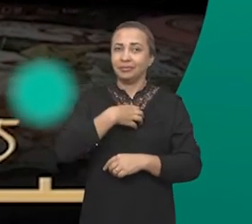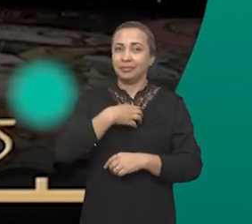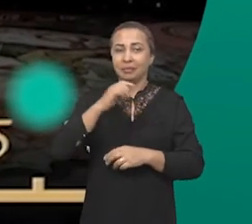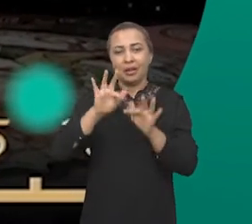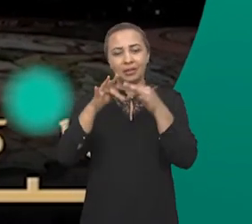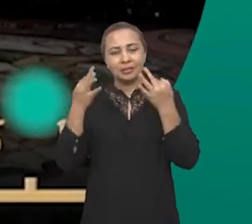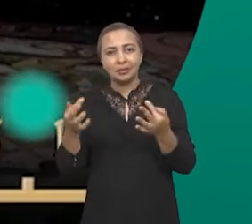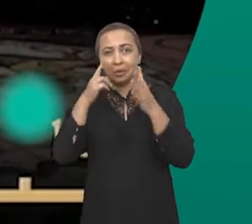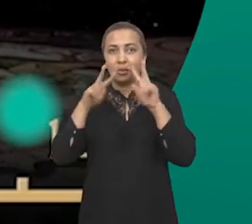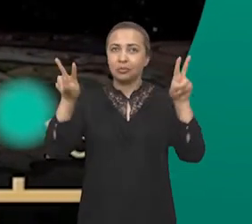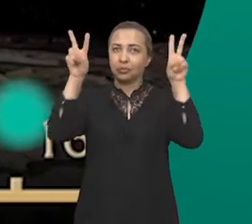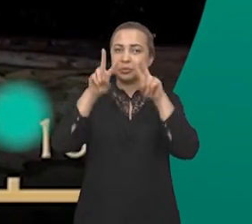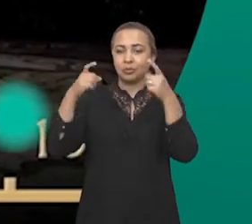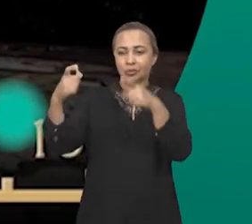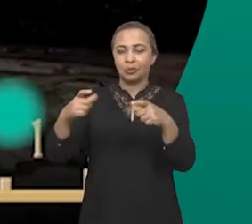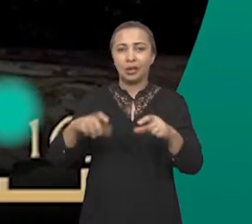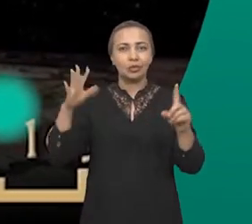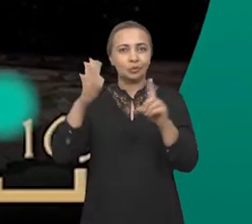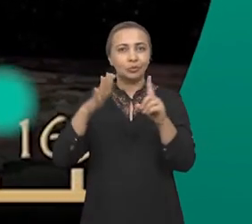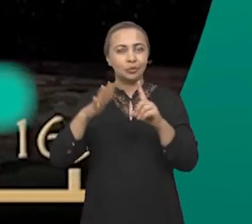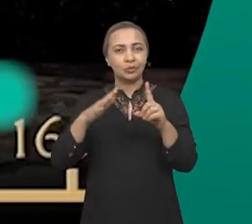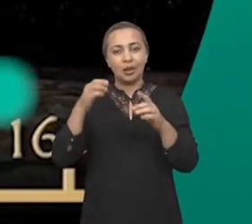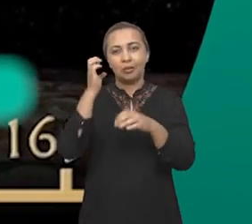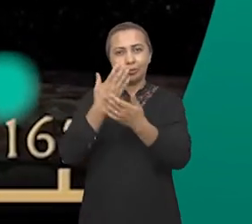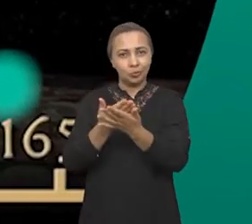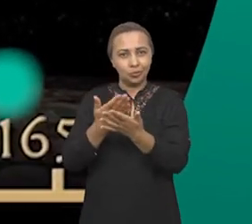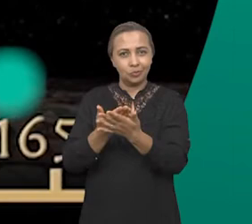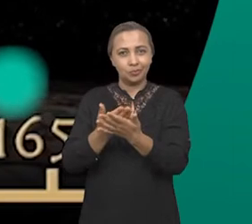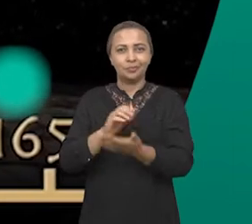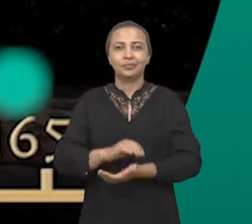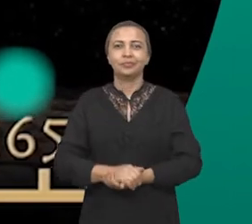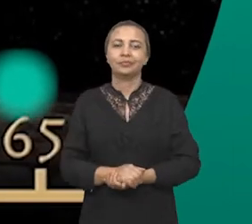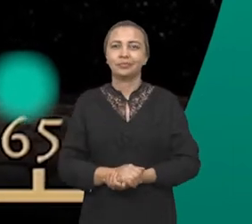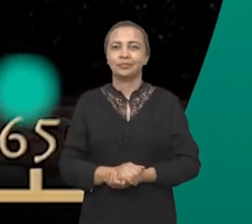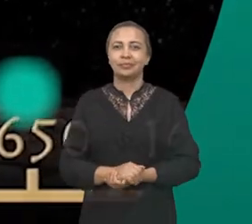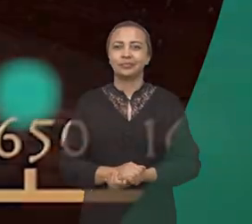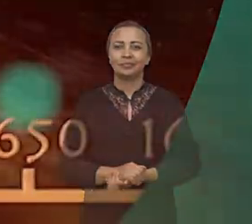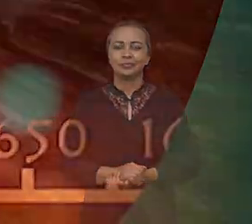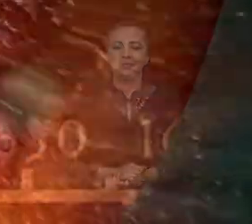na Bahia para além da simples observação, um lugar de incentivo aos estudos.